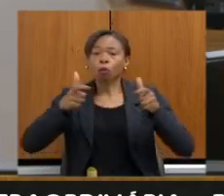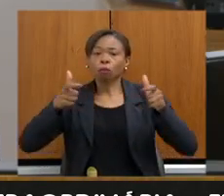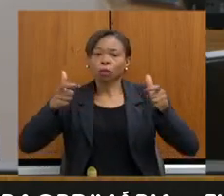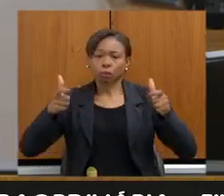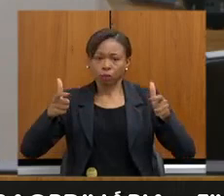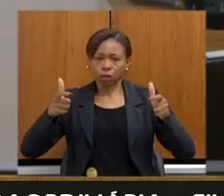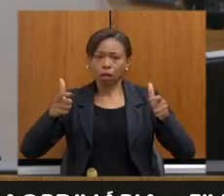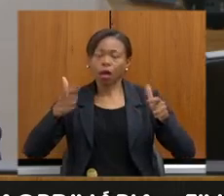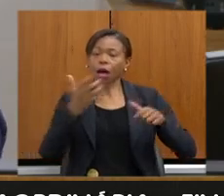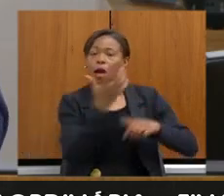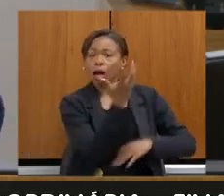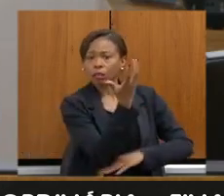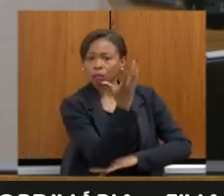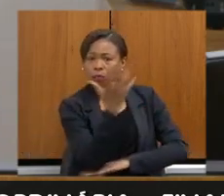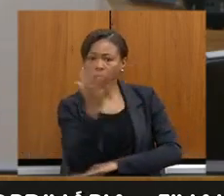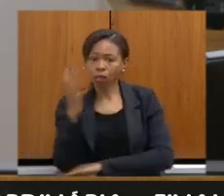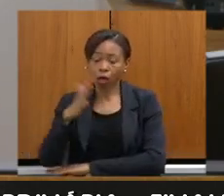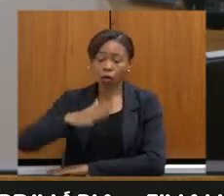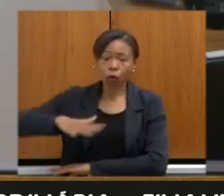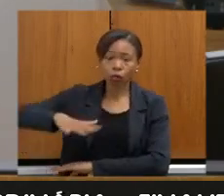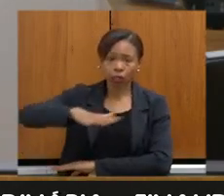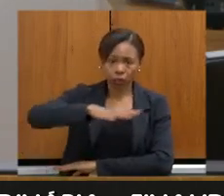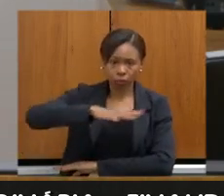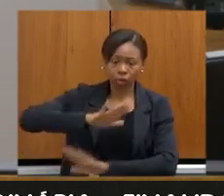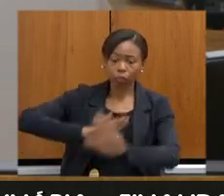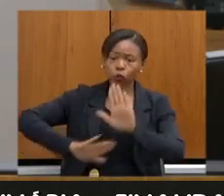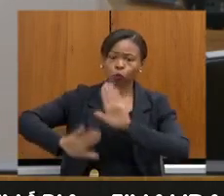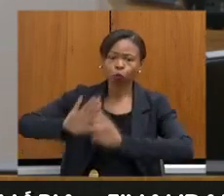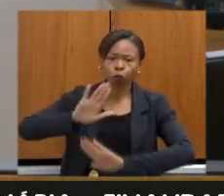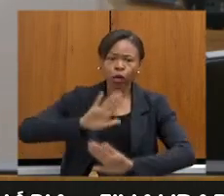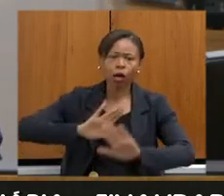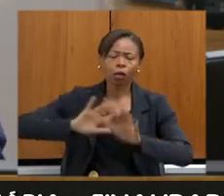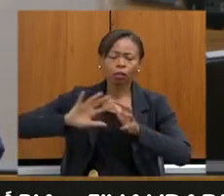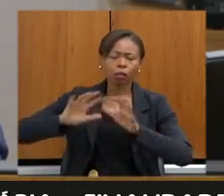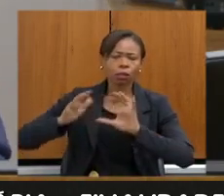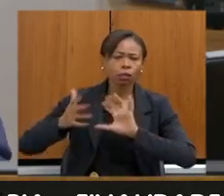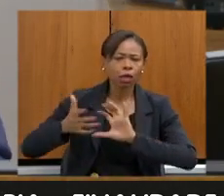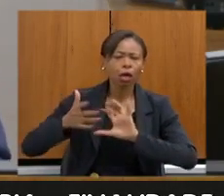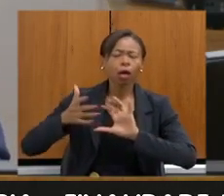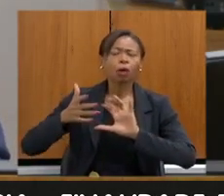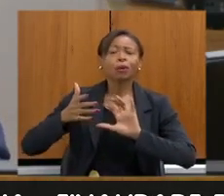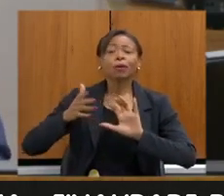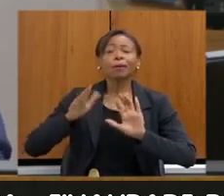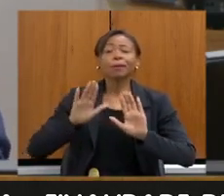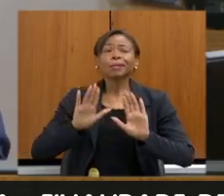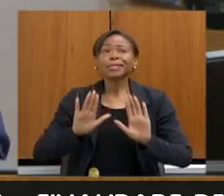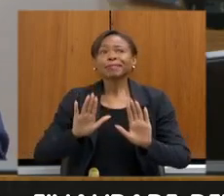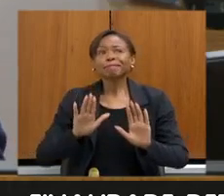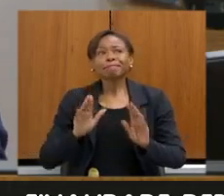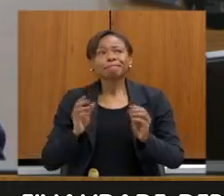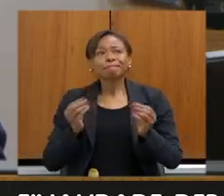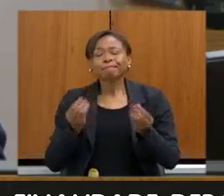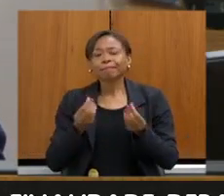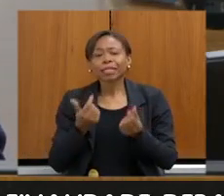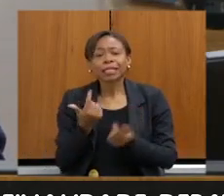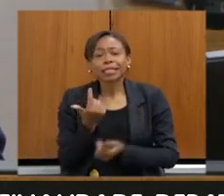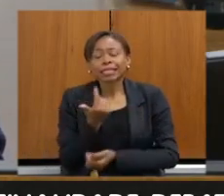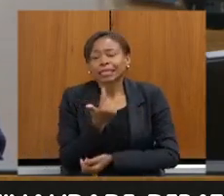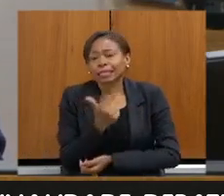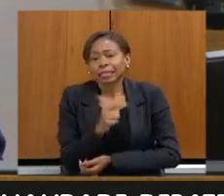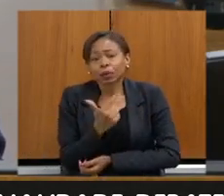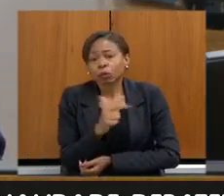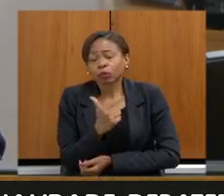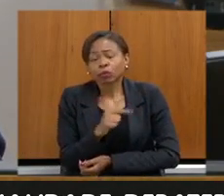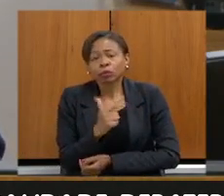ampliando as áreas de conservação e restauração, sem que necessariamente elas possam